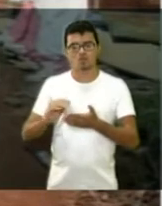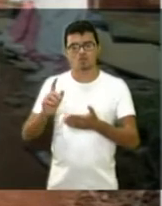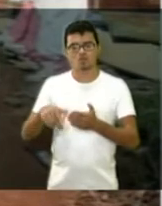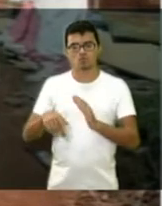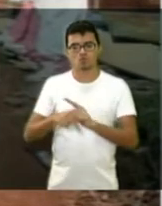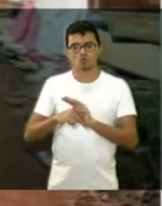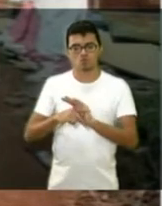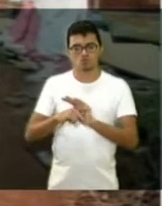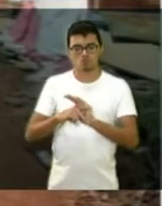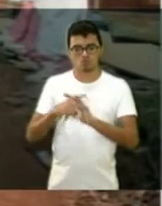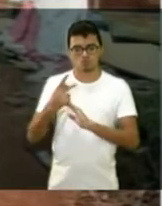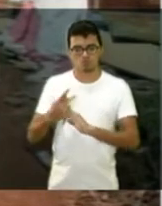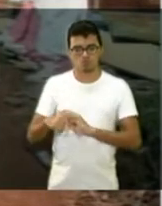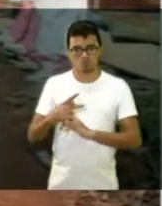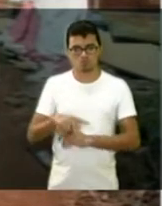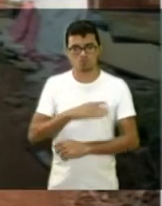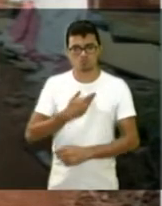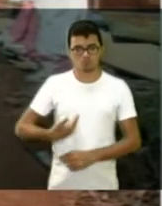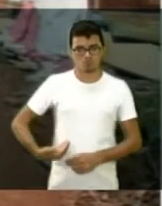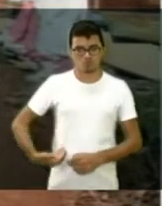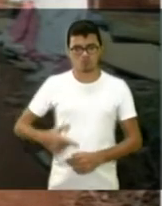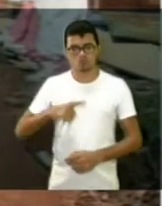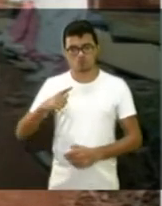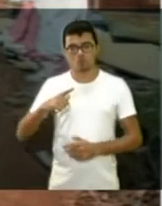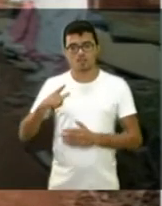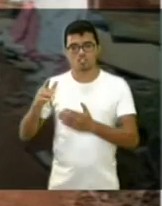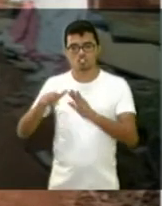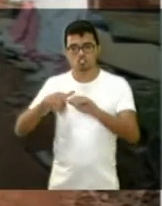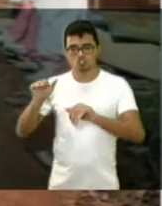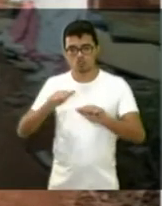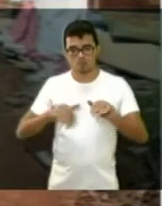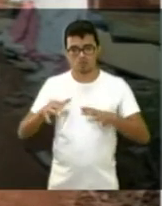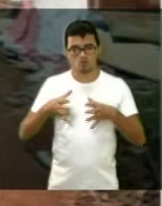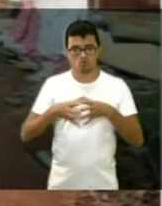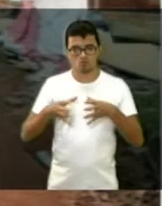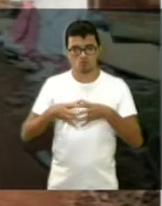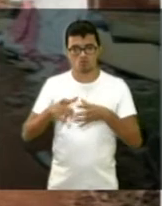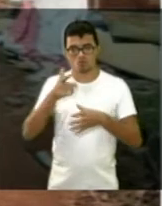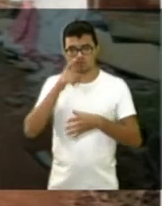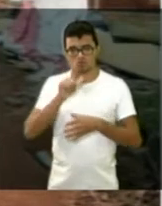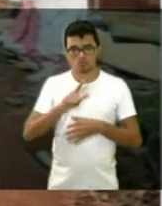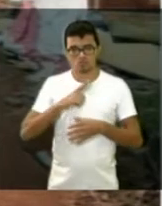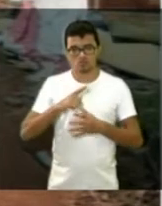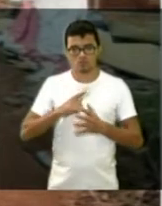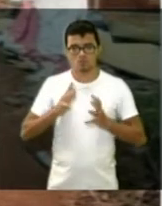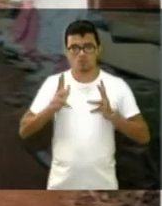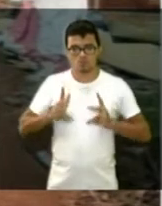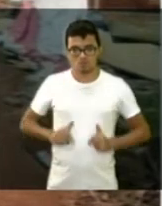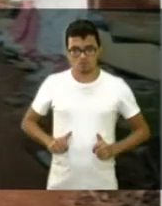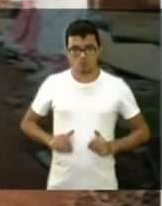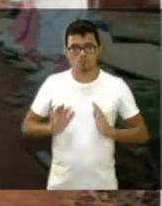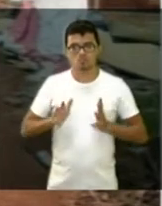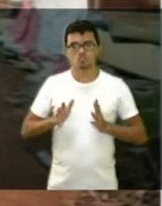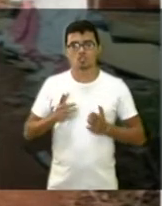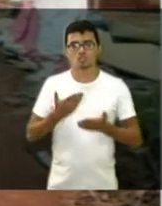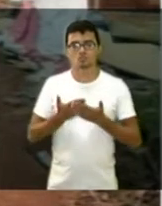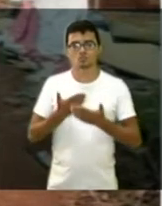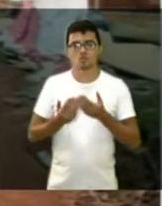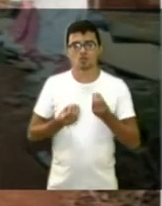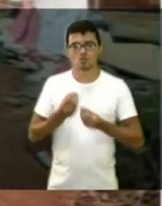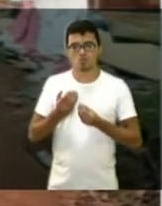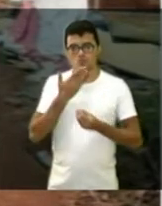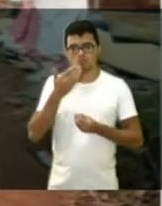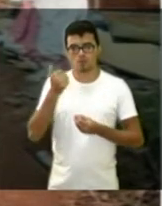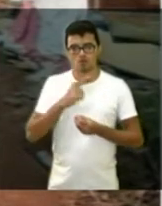Bernal, ficou, deixa eu mandar uma equipe lá para fazer uma limpeza, e já estudar o asfalto, que é o